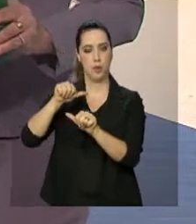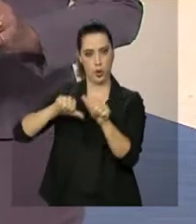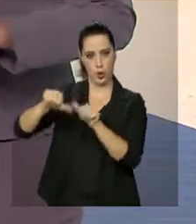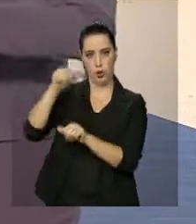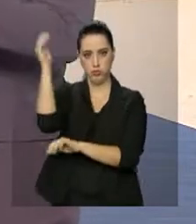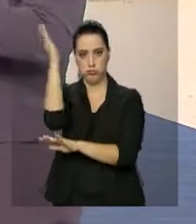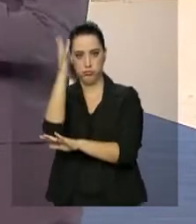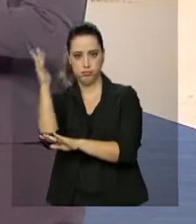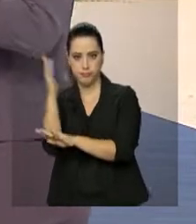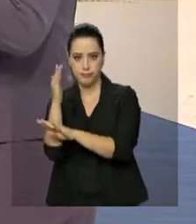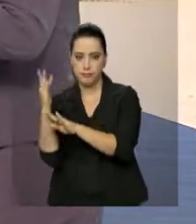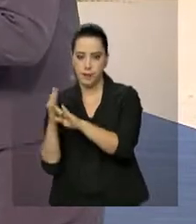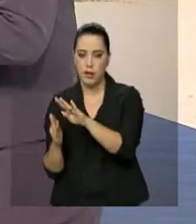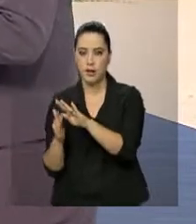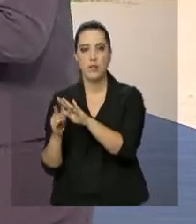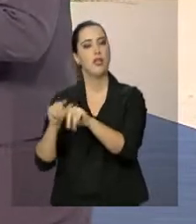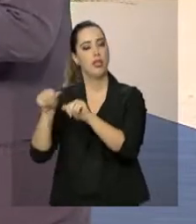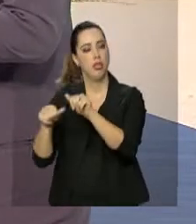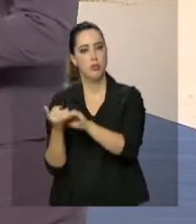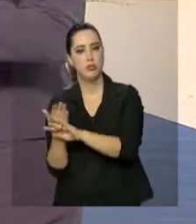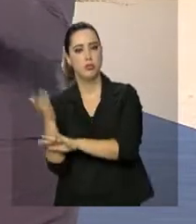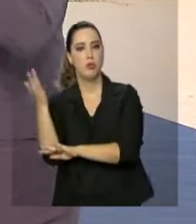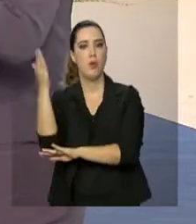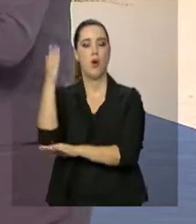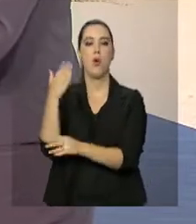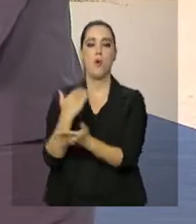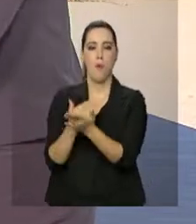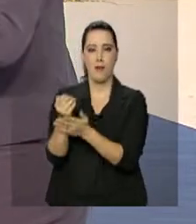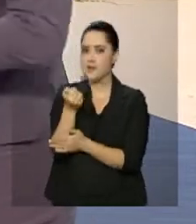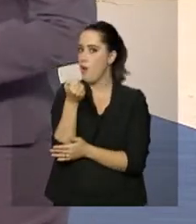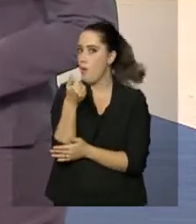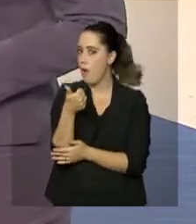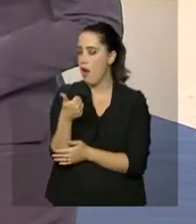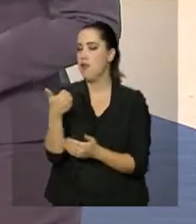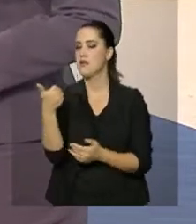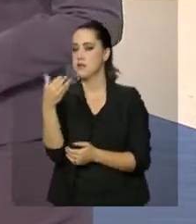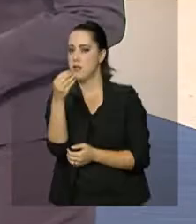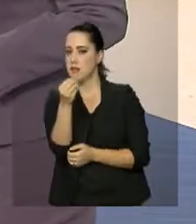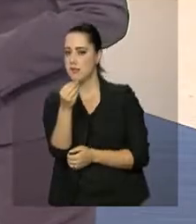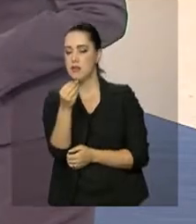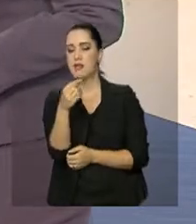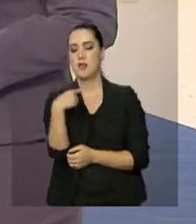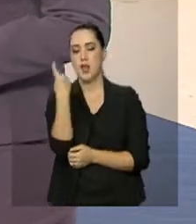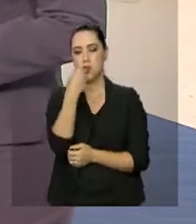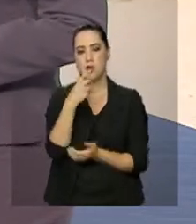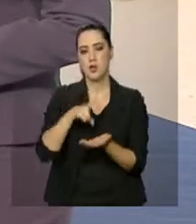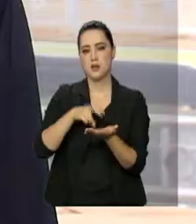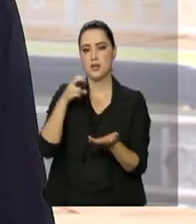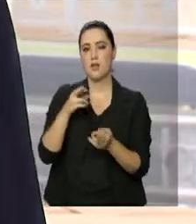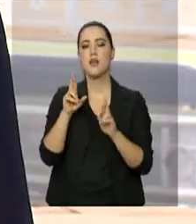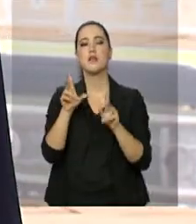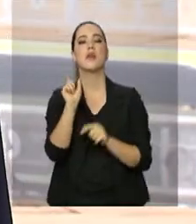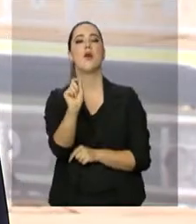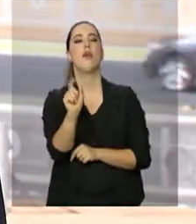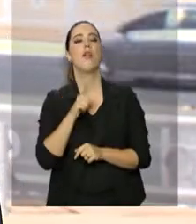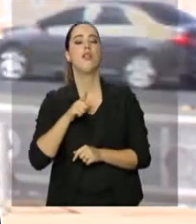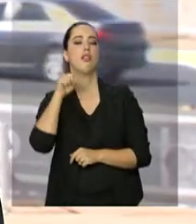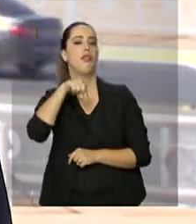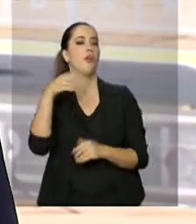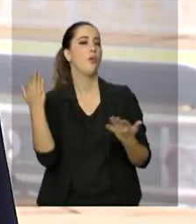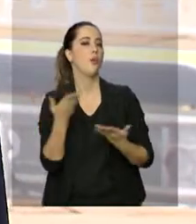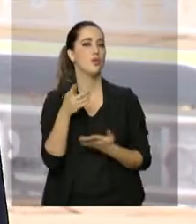vai começar. Está marcada para as 10 horas da manhã, né? E o que a gente pode esperar dessa programação? Ah, nós teremos alguns eventos